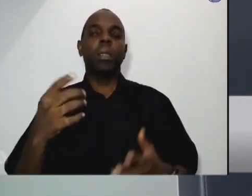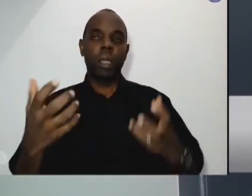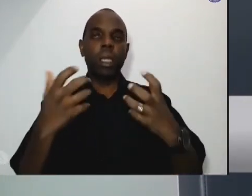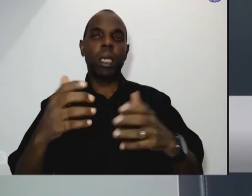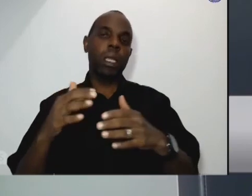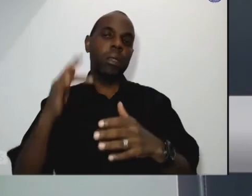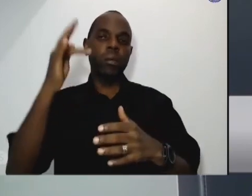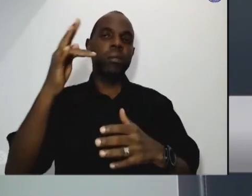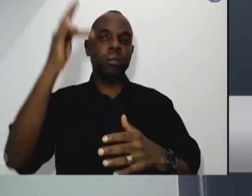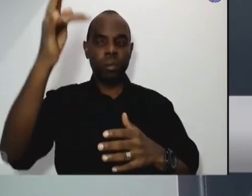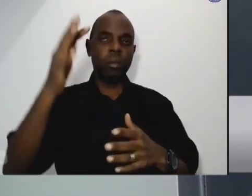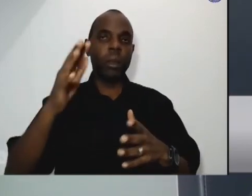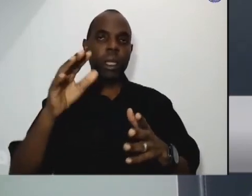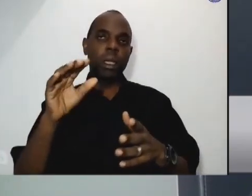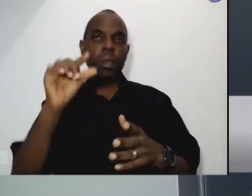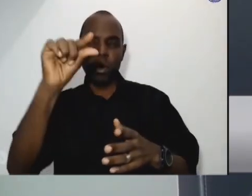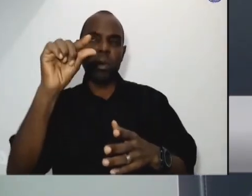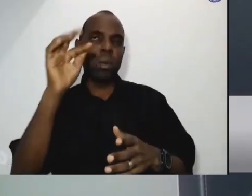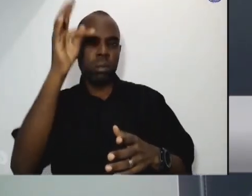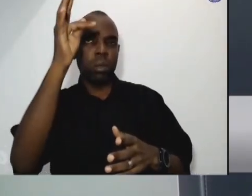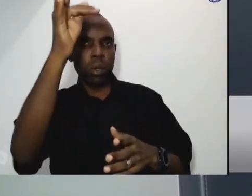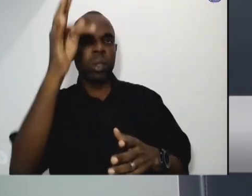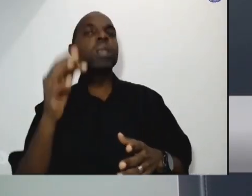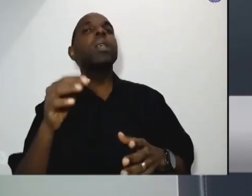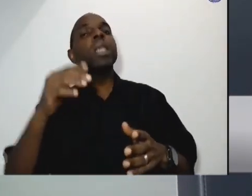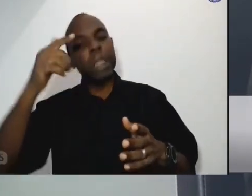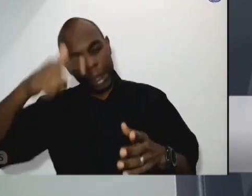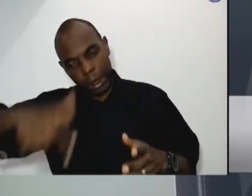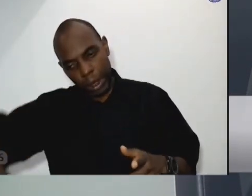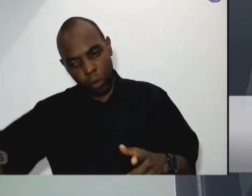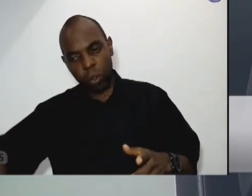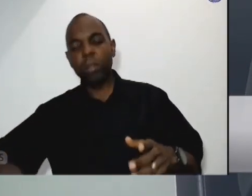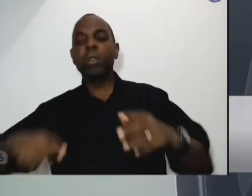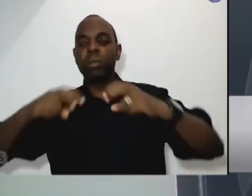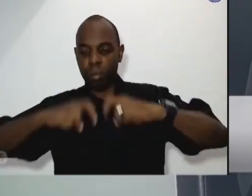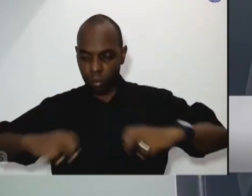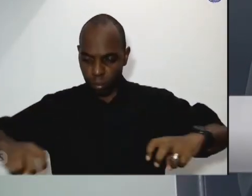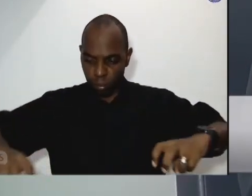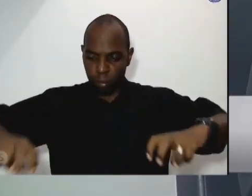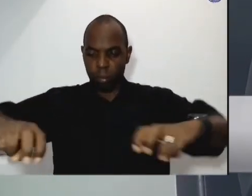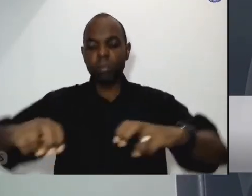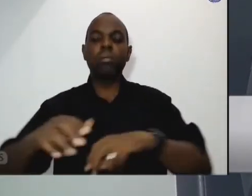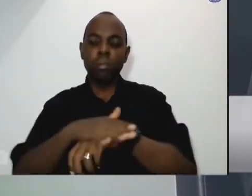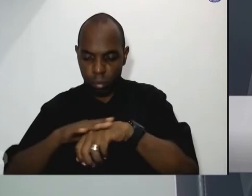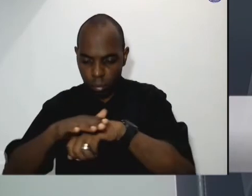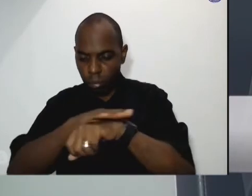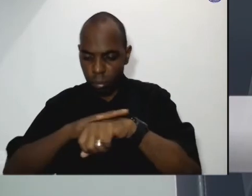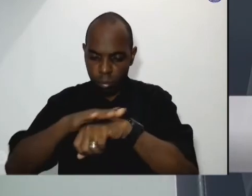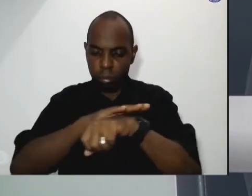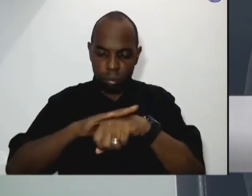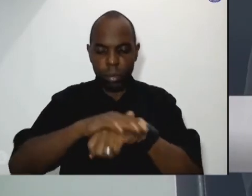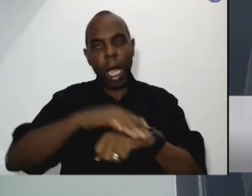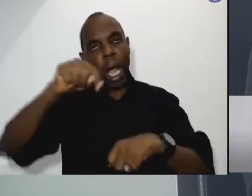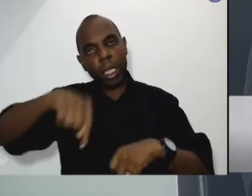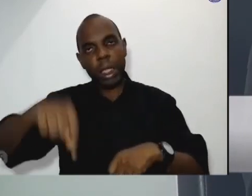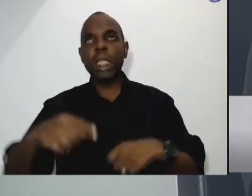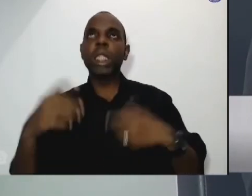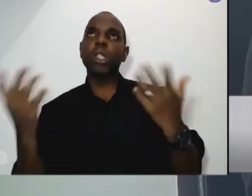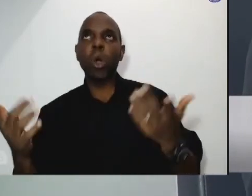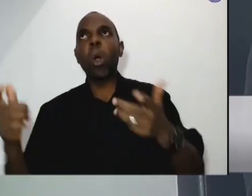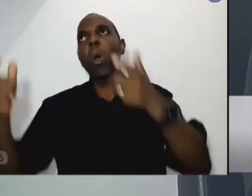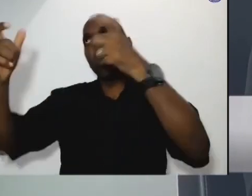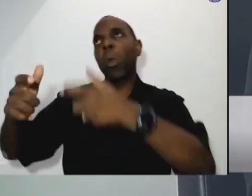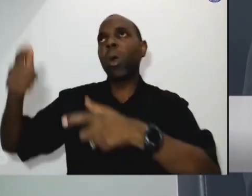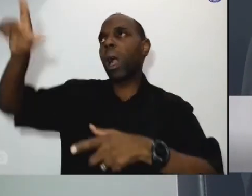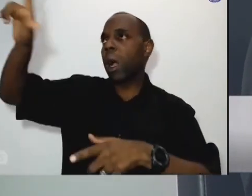muito longo a curto prazo nos reuniço novamente em uma mesa se for possível aqui mesmo em outro local para que pudéssemos ver o que nós podemos